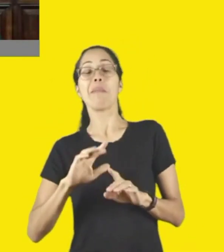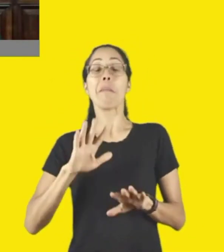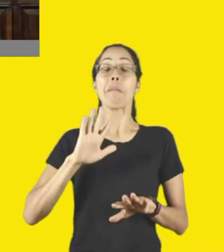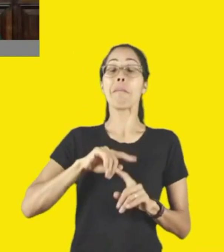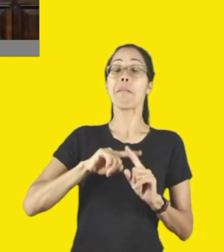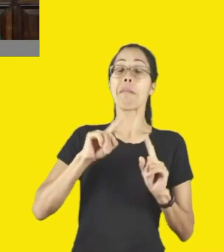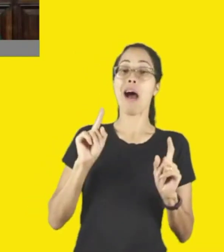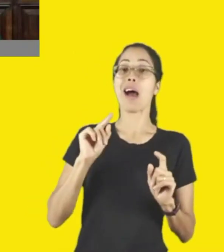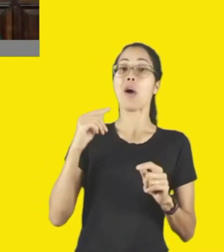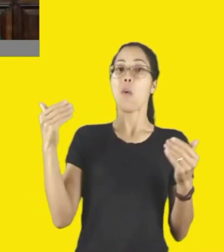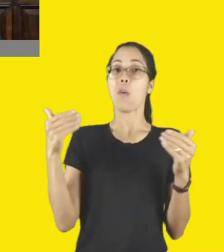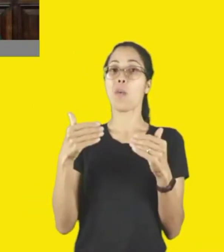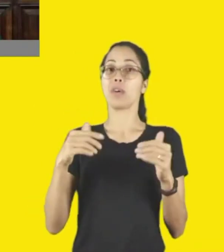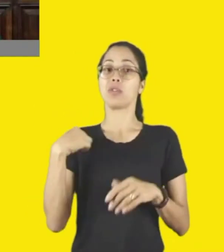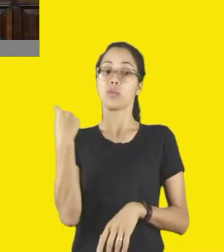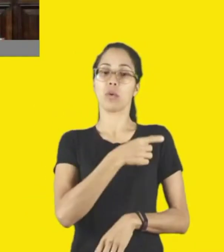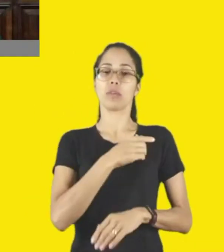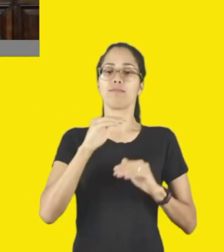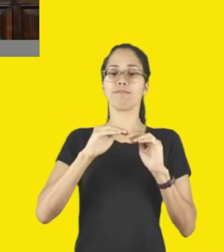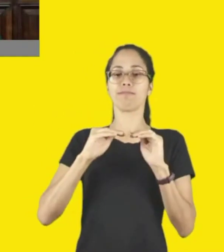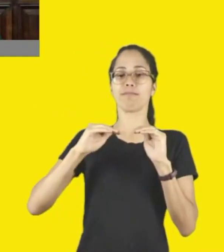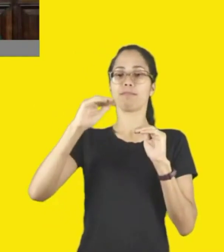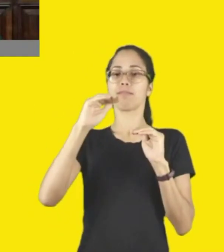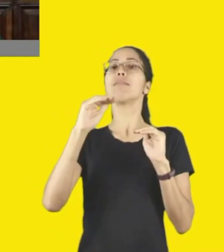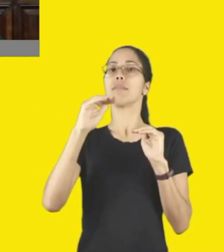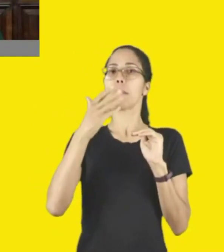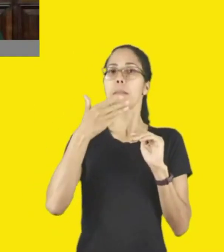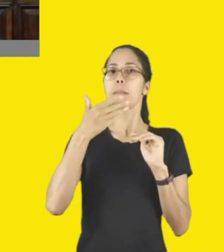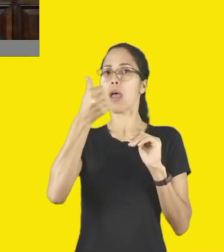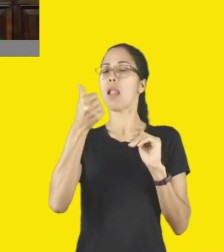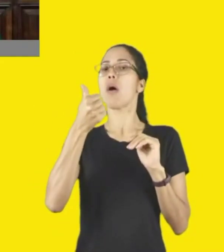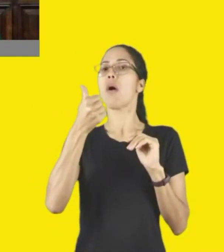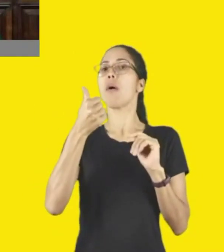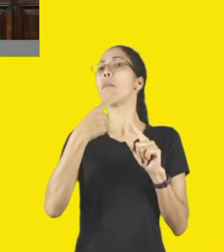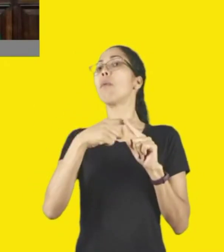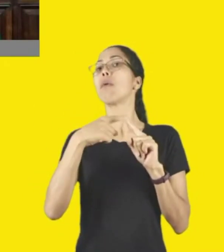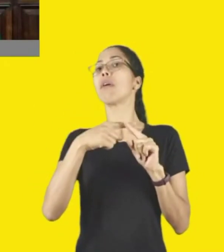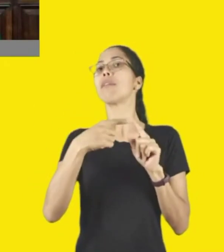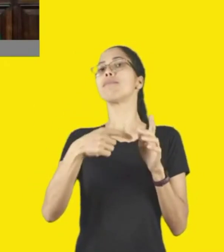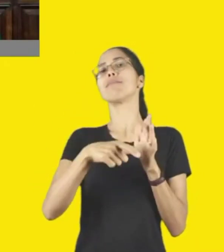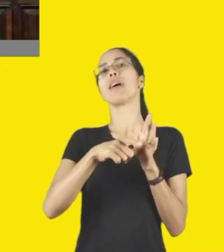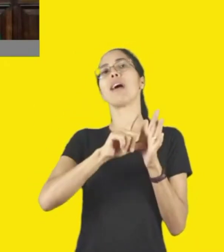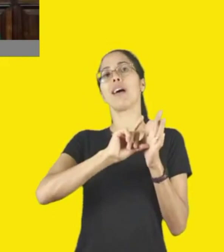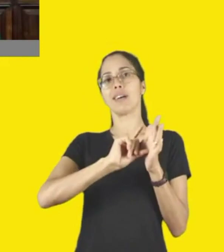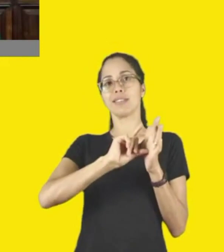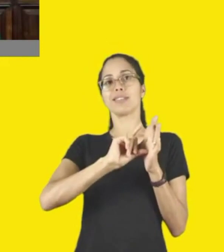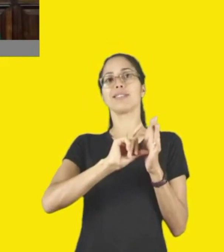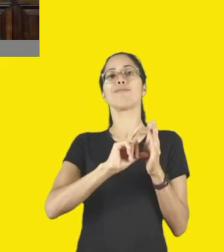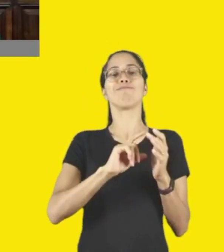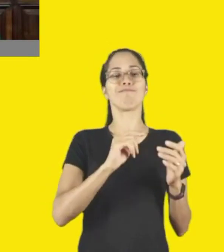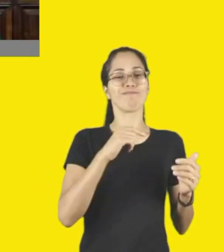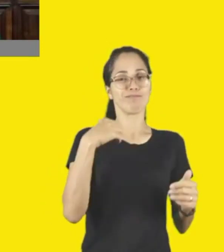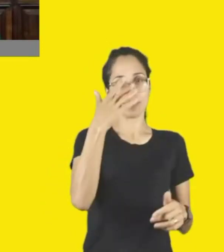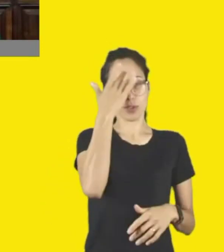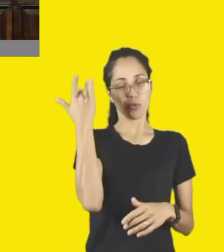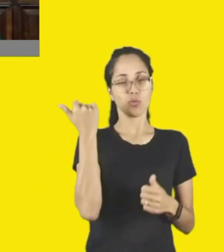mas se hoje a gente está num lugar muito melhor, sem dúvida nenhuma é por conta dos nossos parceiros.